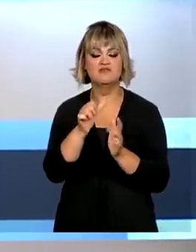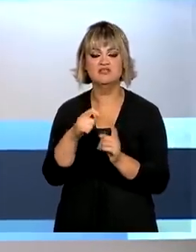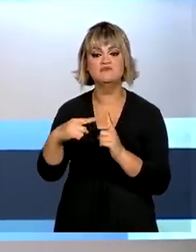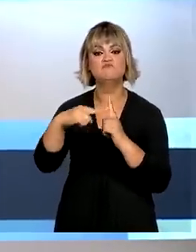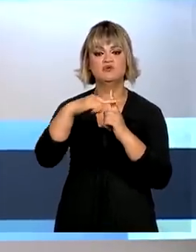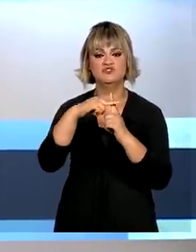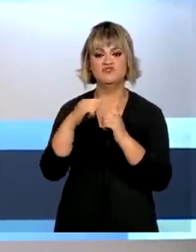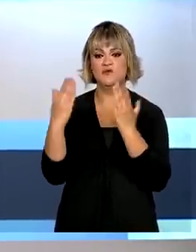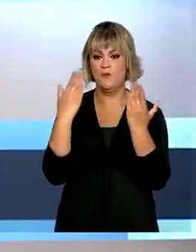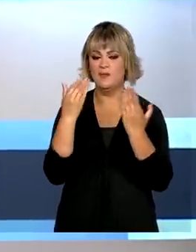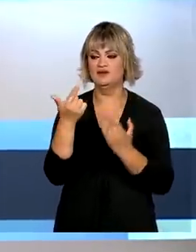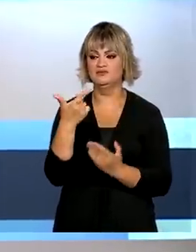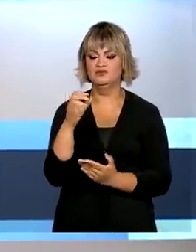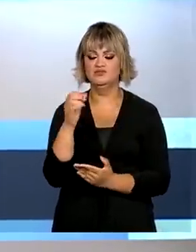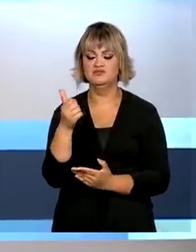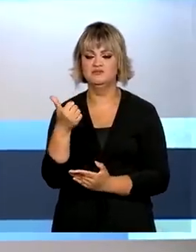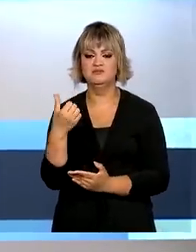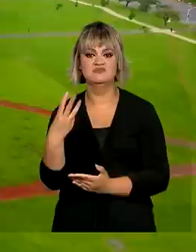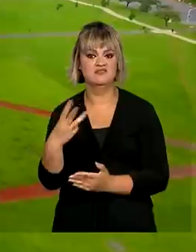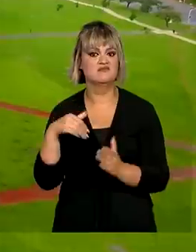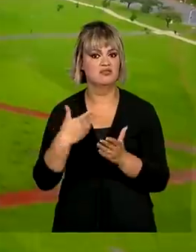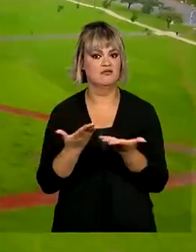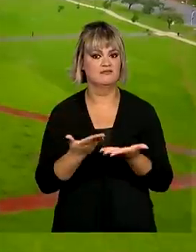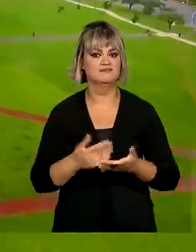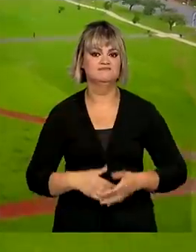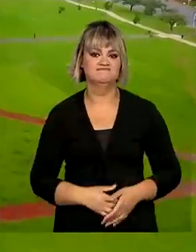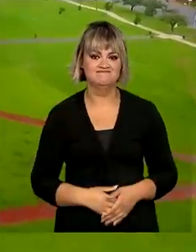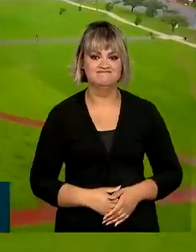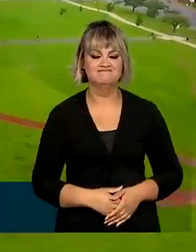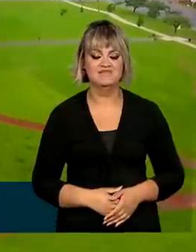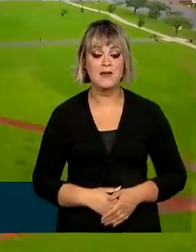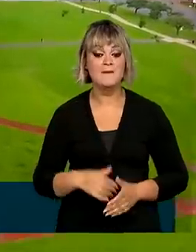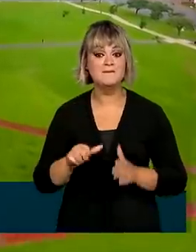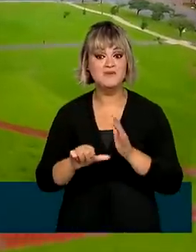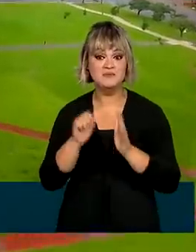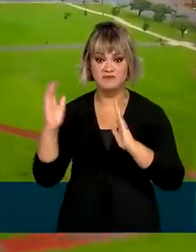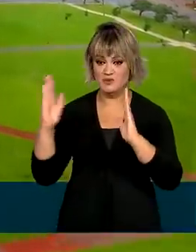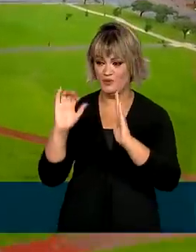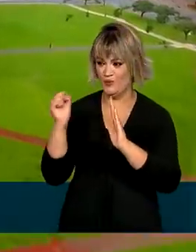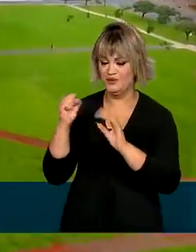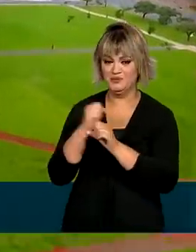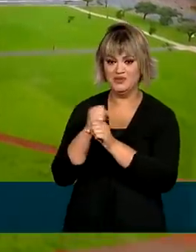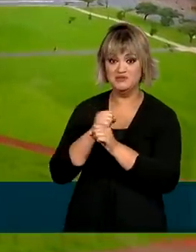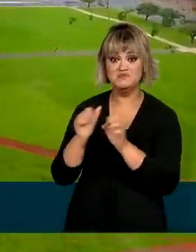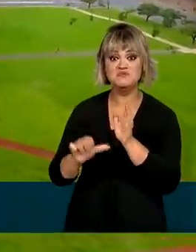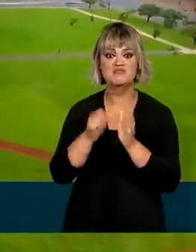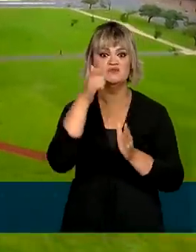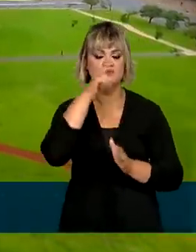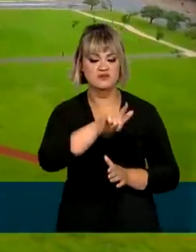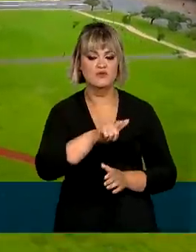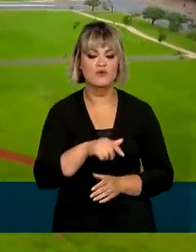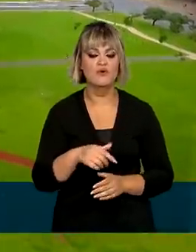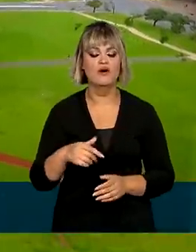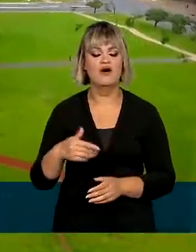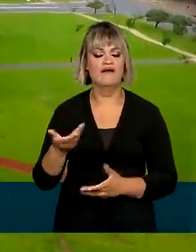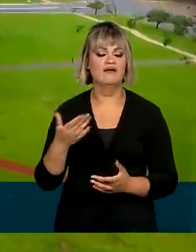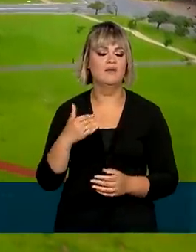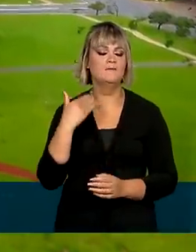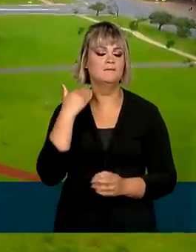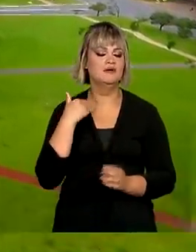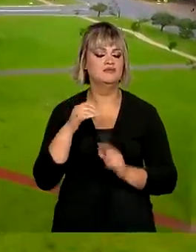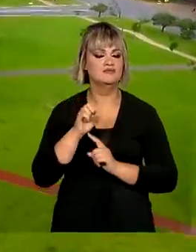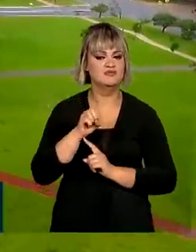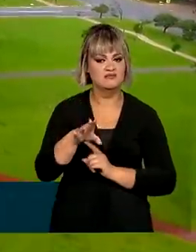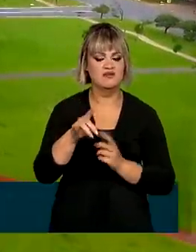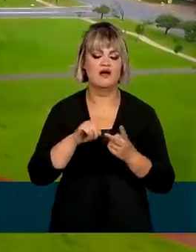primário desde 2013. Pela primeira vez em oito anos, o governo central, que envolve o Banco Central, a